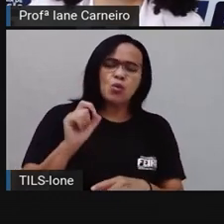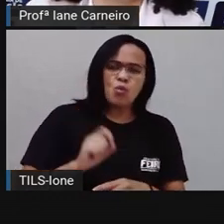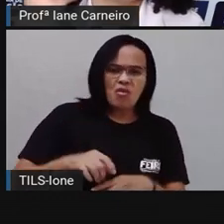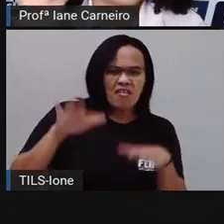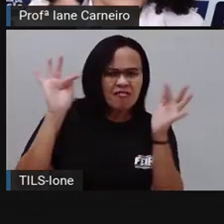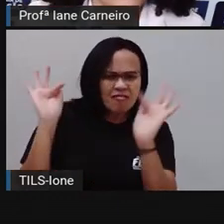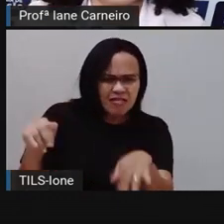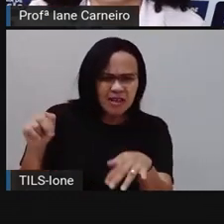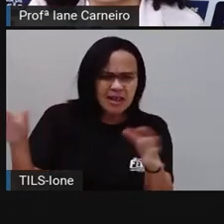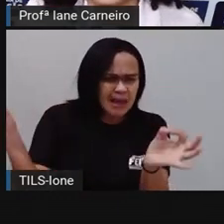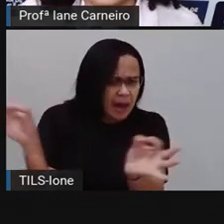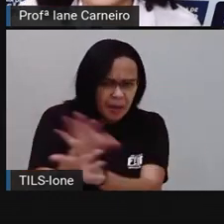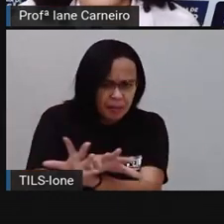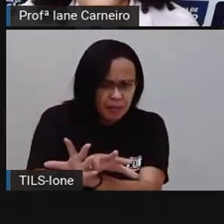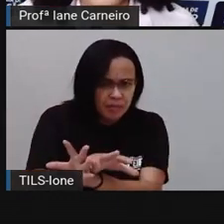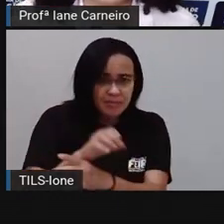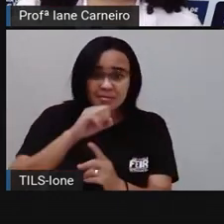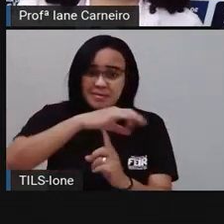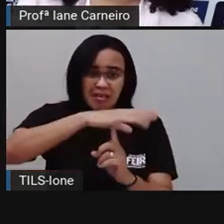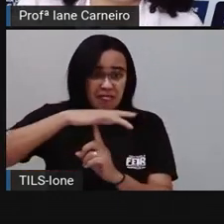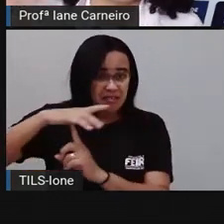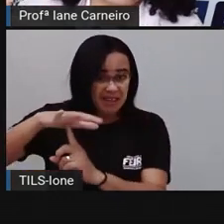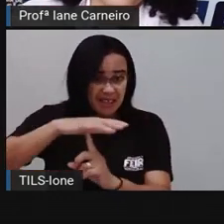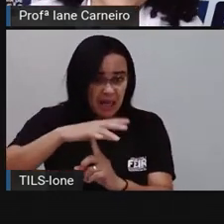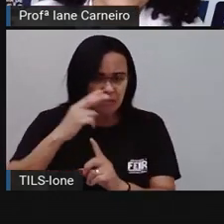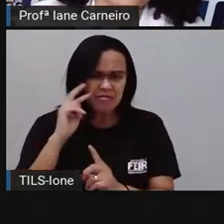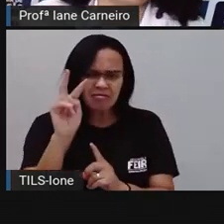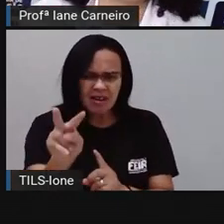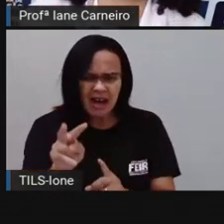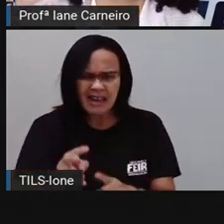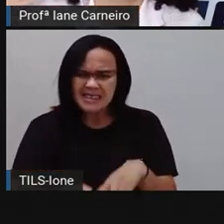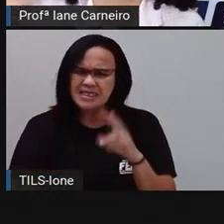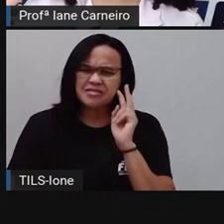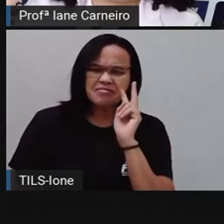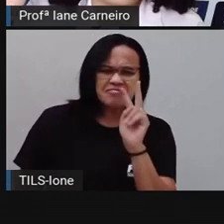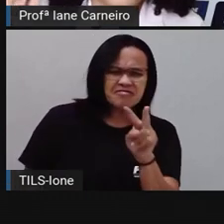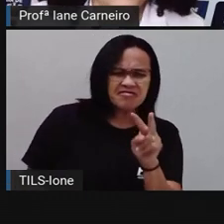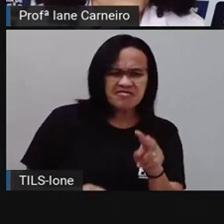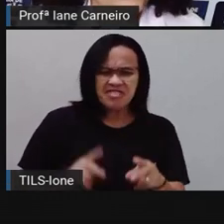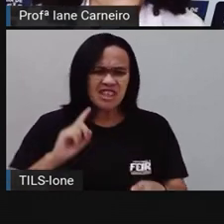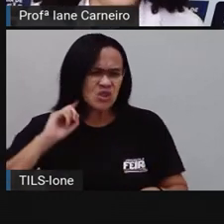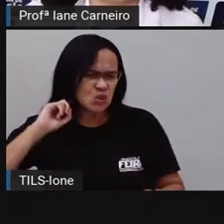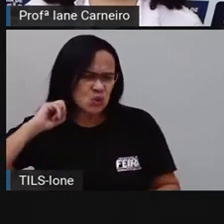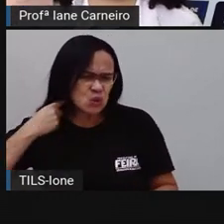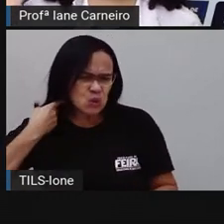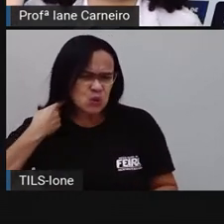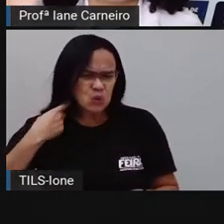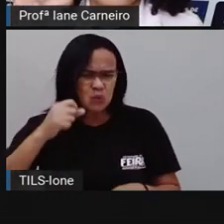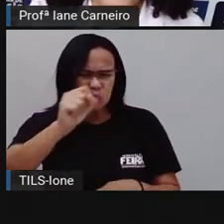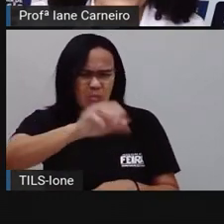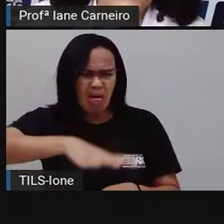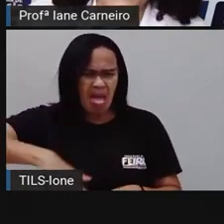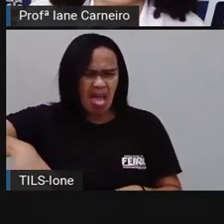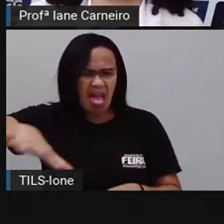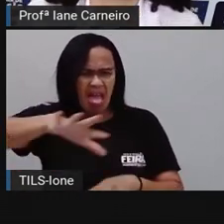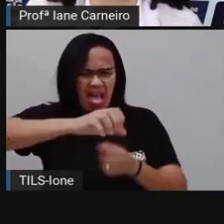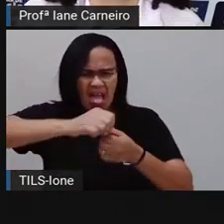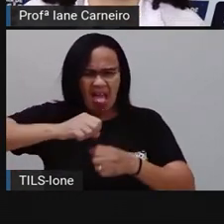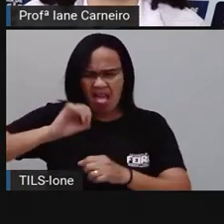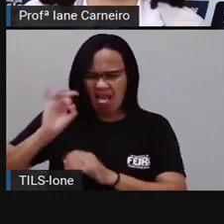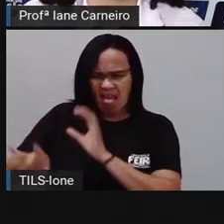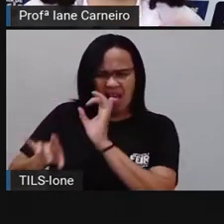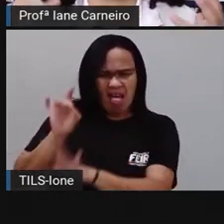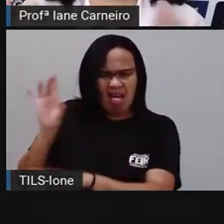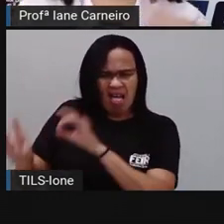exemplo, você chega lá, às vezes, você encontra muita sujeira no chão, né? Casca de frutas, casca de cebola, né?